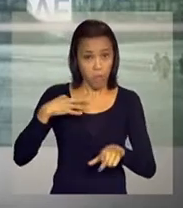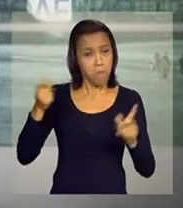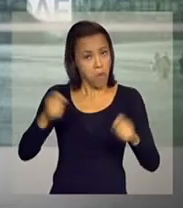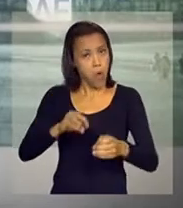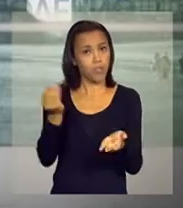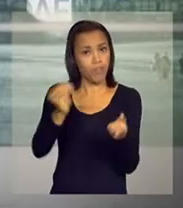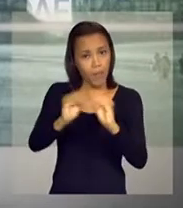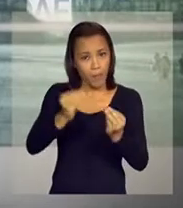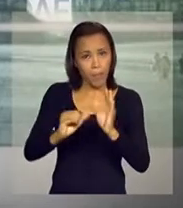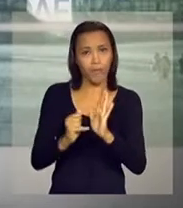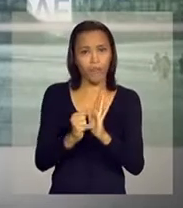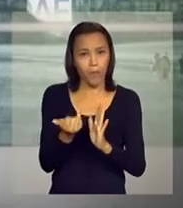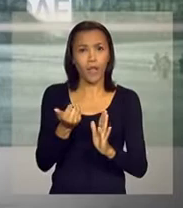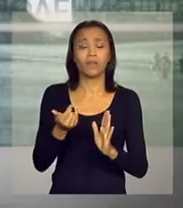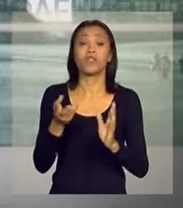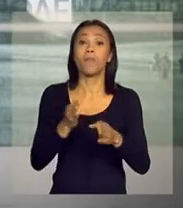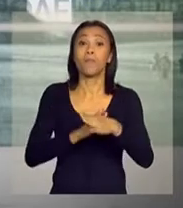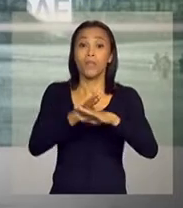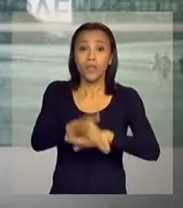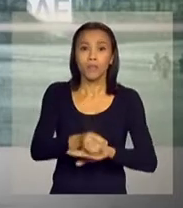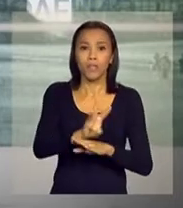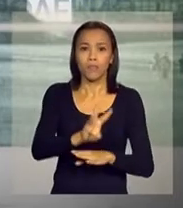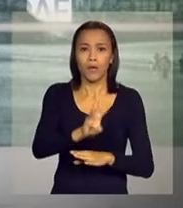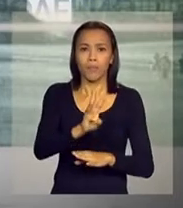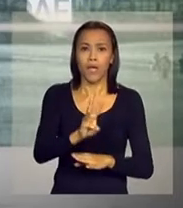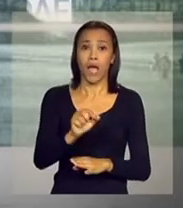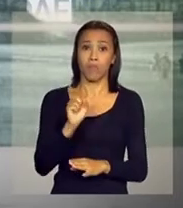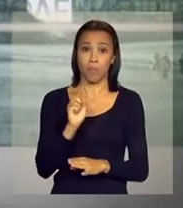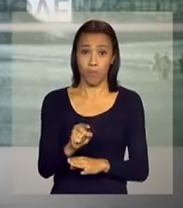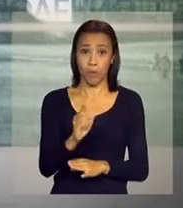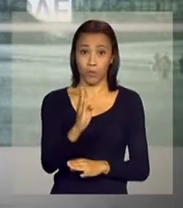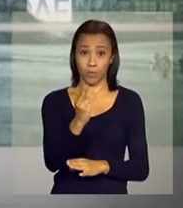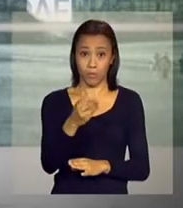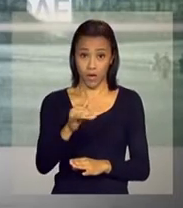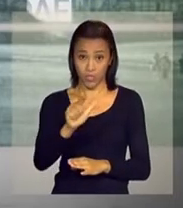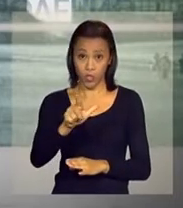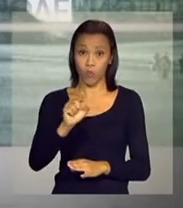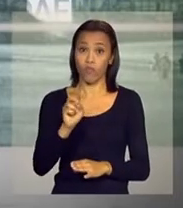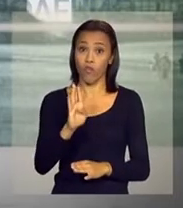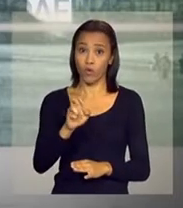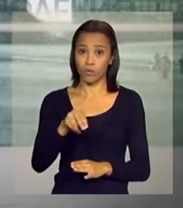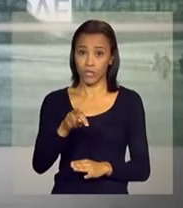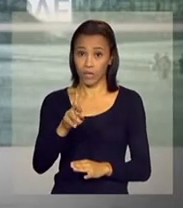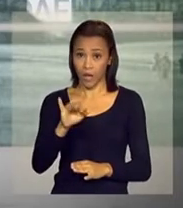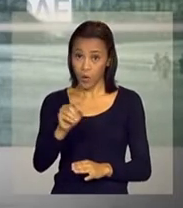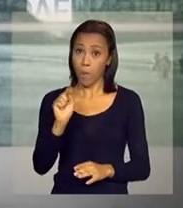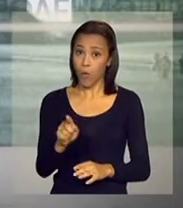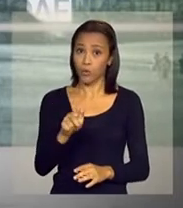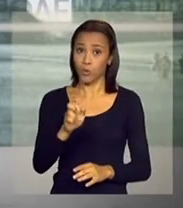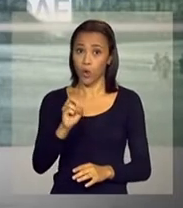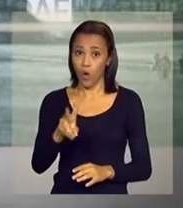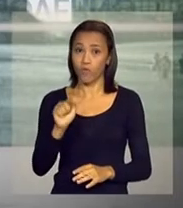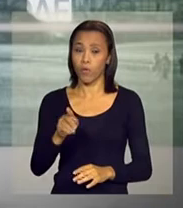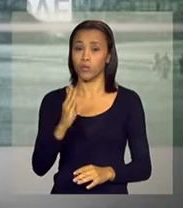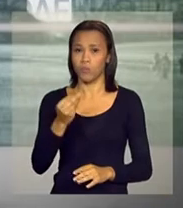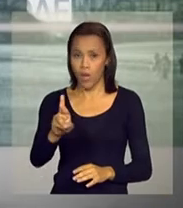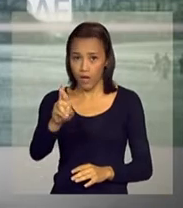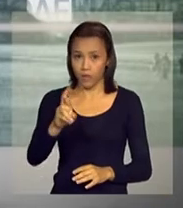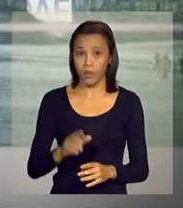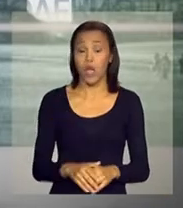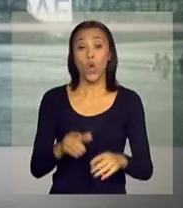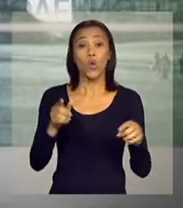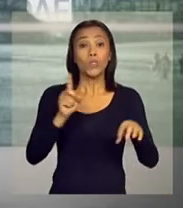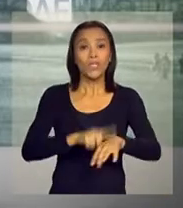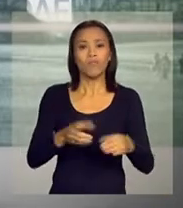preencher o formulário de inscrição pelo site www.brasilvoluntario.gov.br.